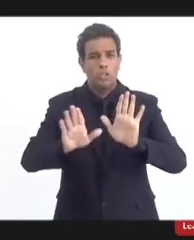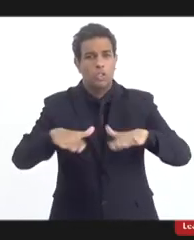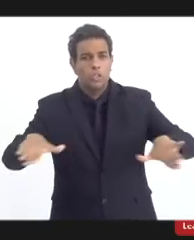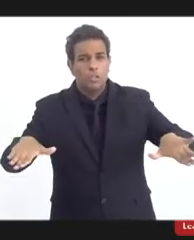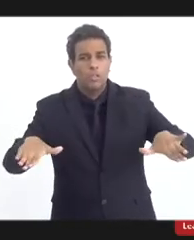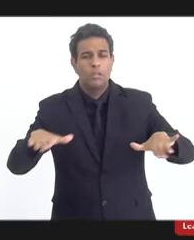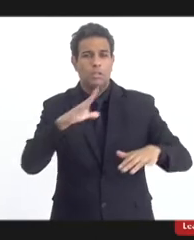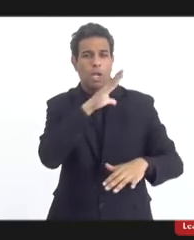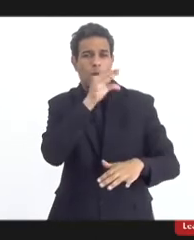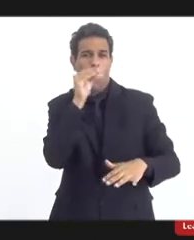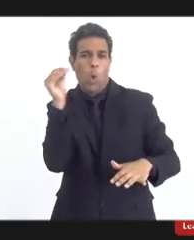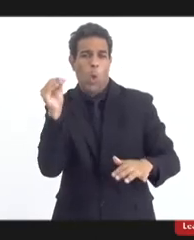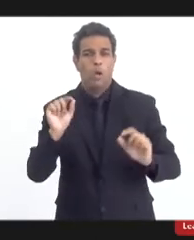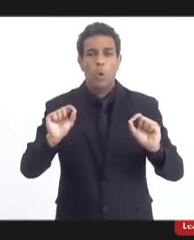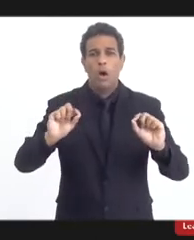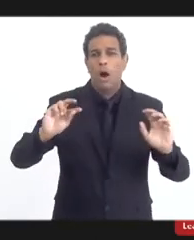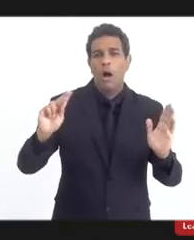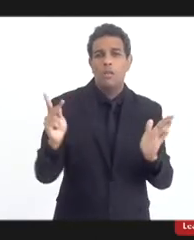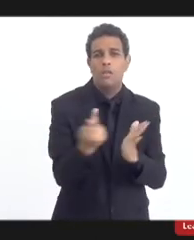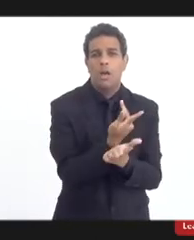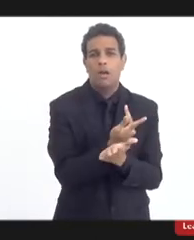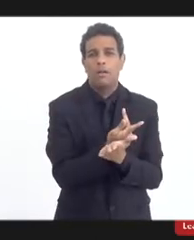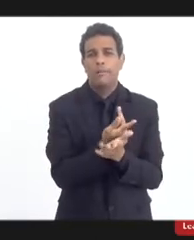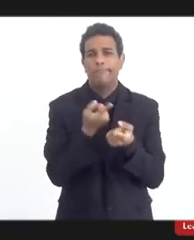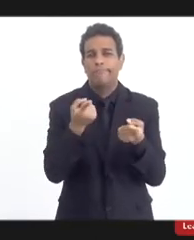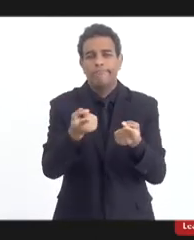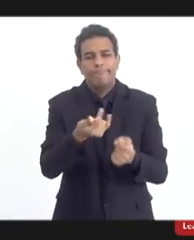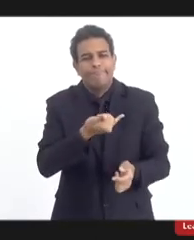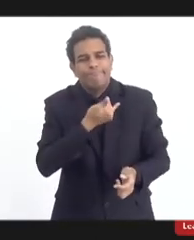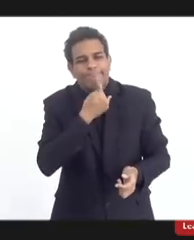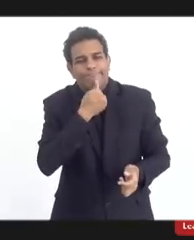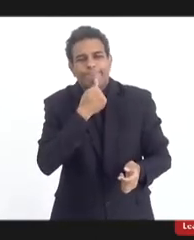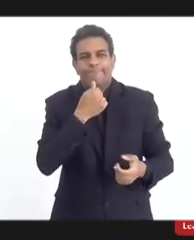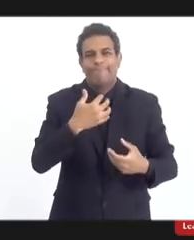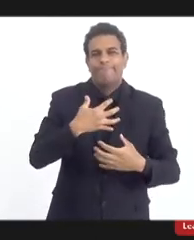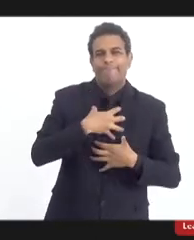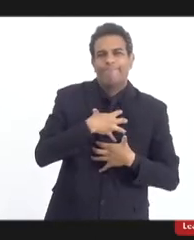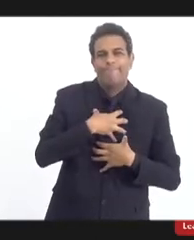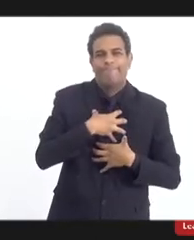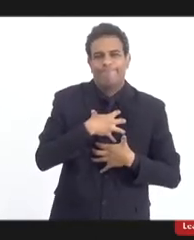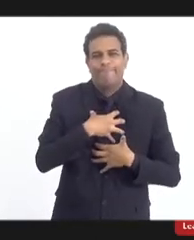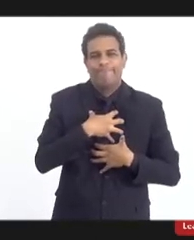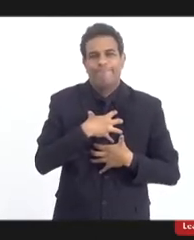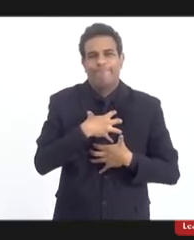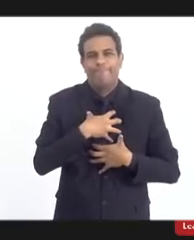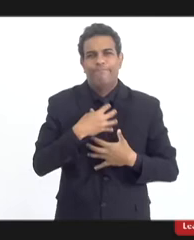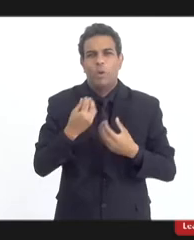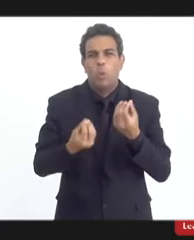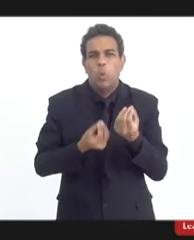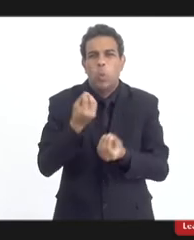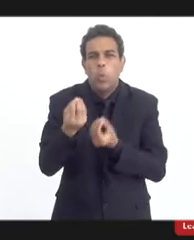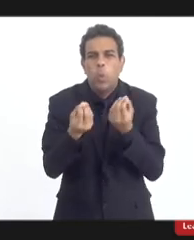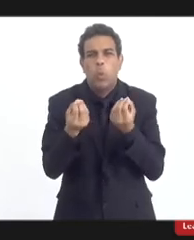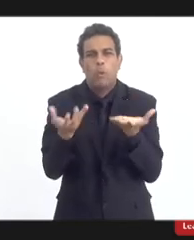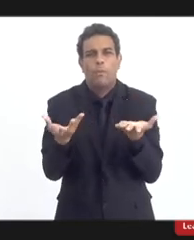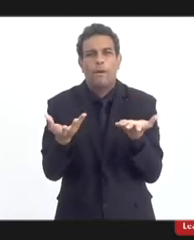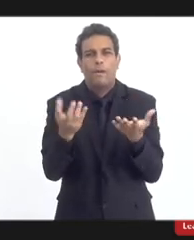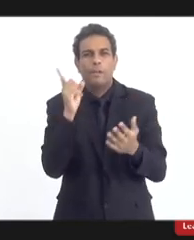e do adolescente se tornou lamentavelmente numa num